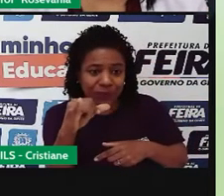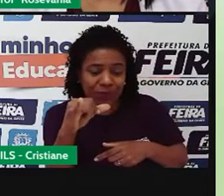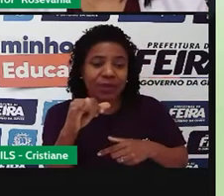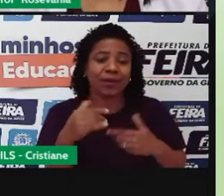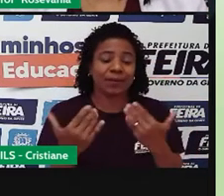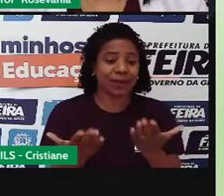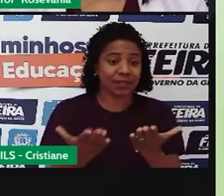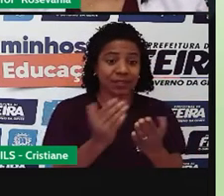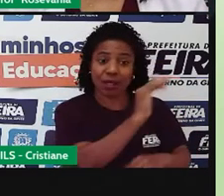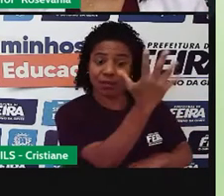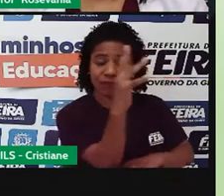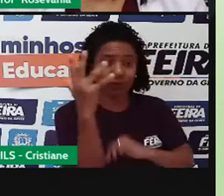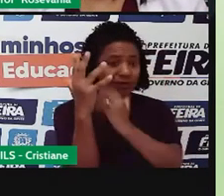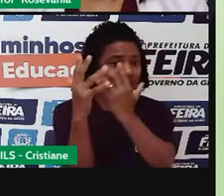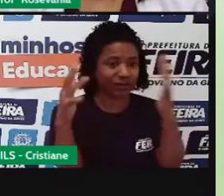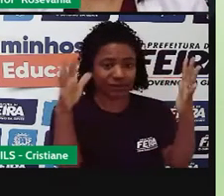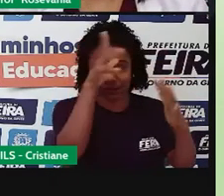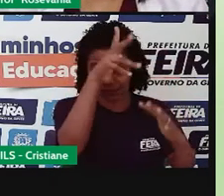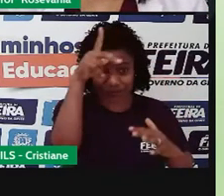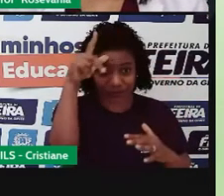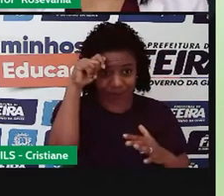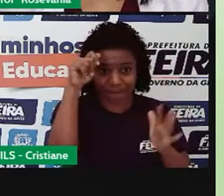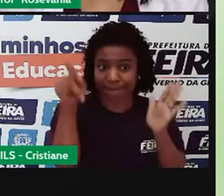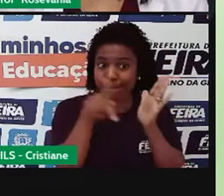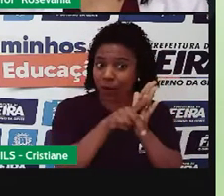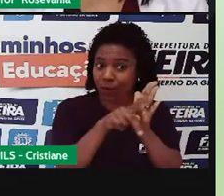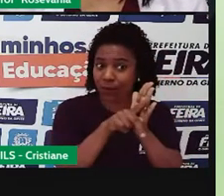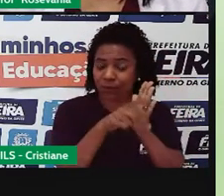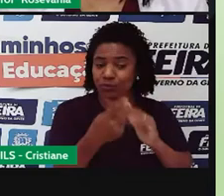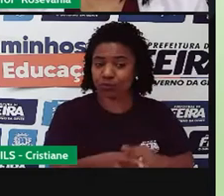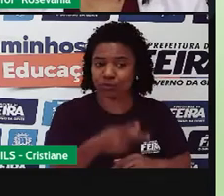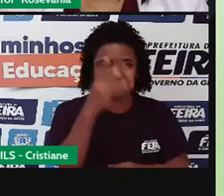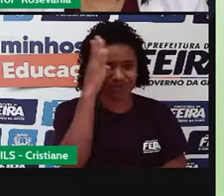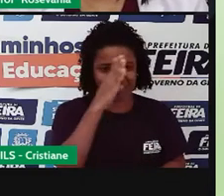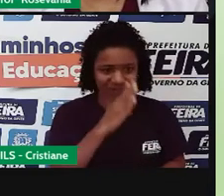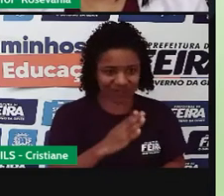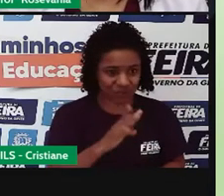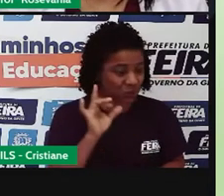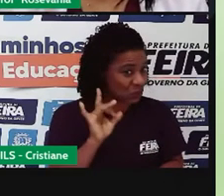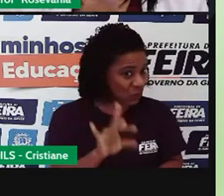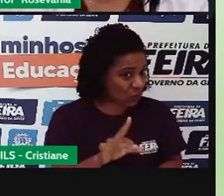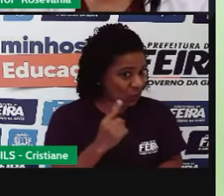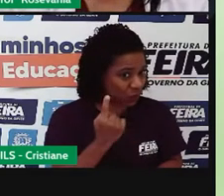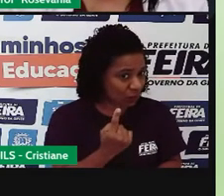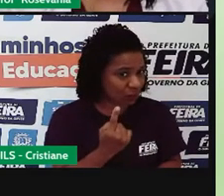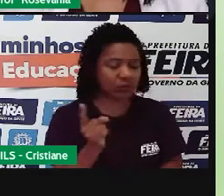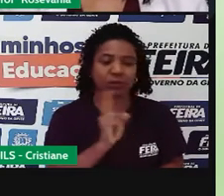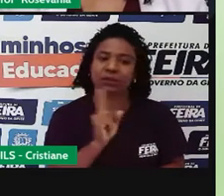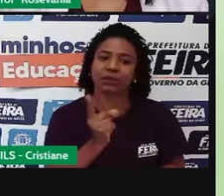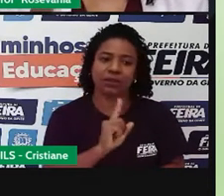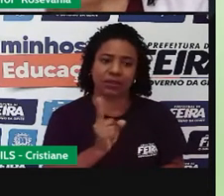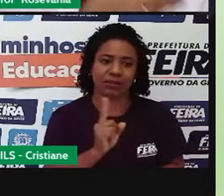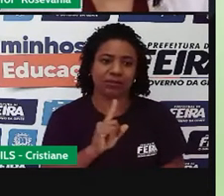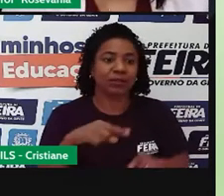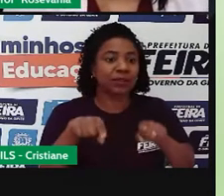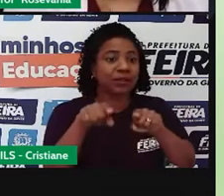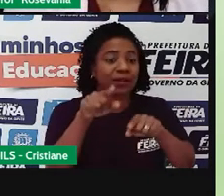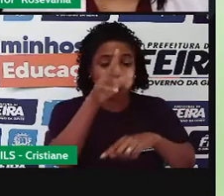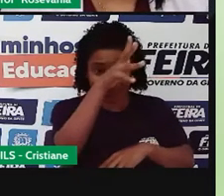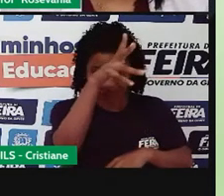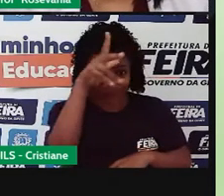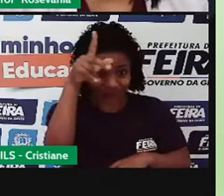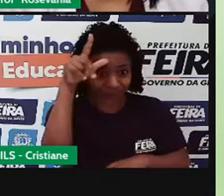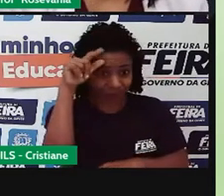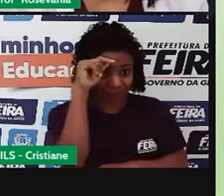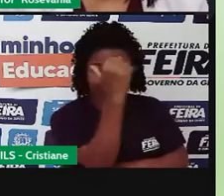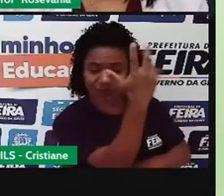muito a esse detalhe, mas a gente sabe que ela não é só brasileira, né, ela também, como eu falei, lembra da linha? Ela não encerra só